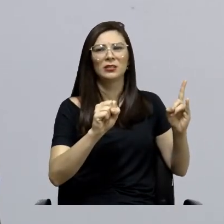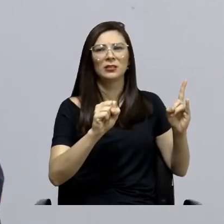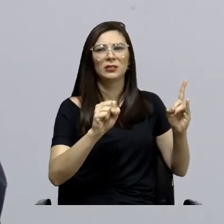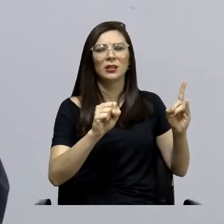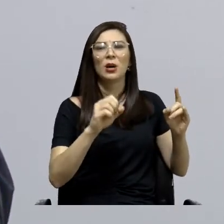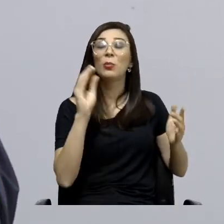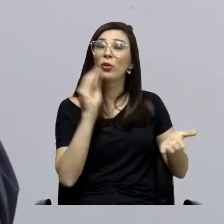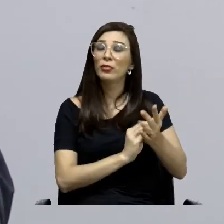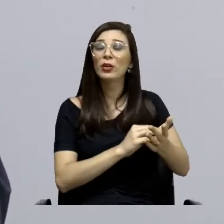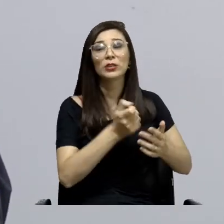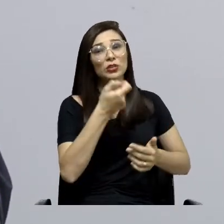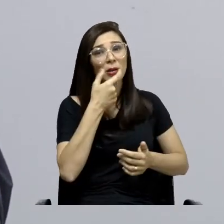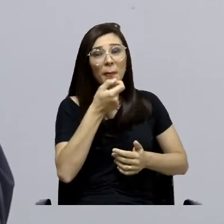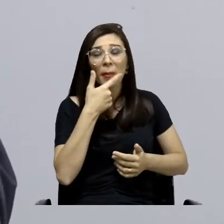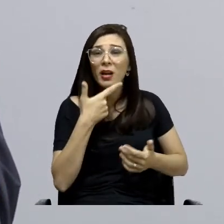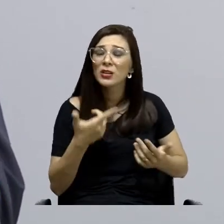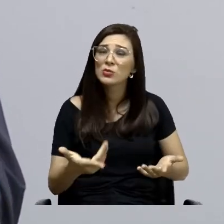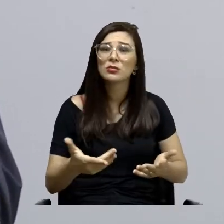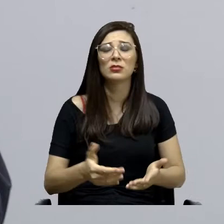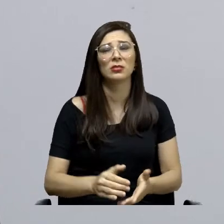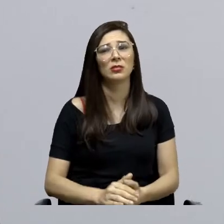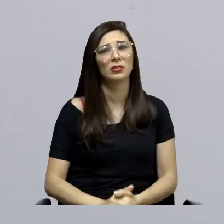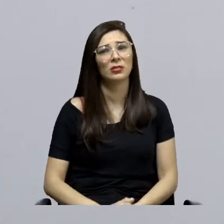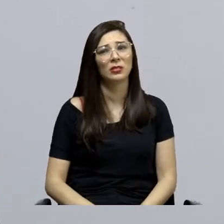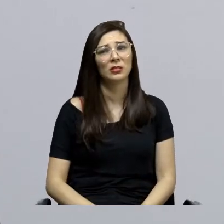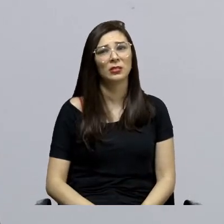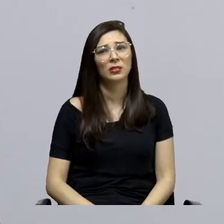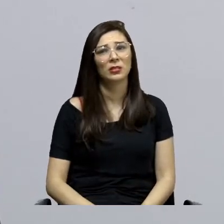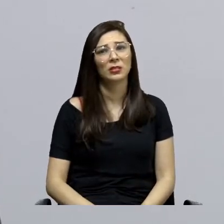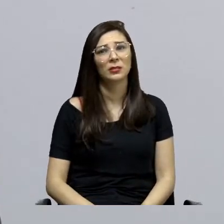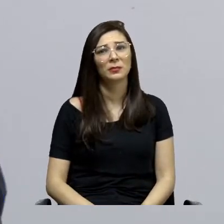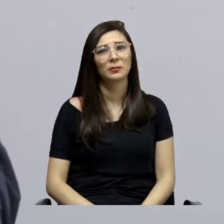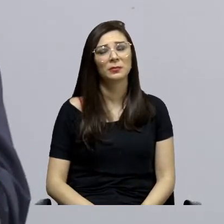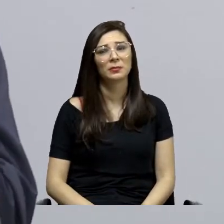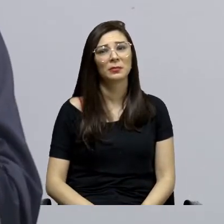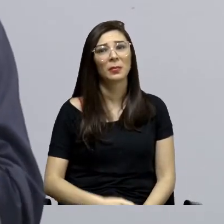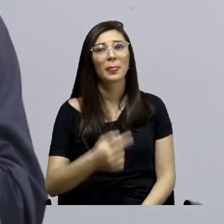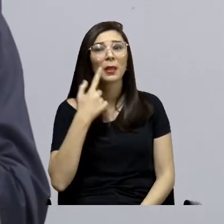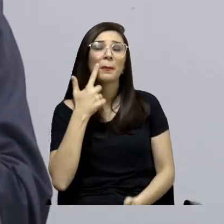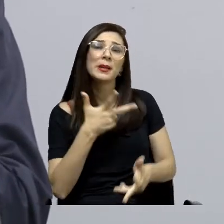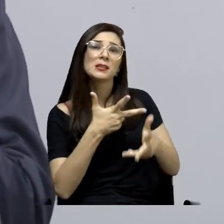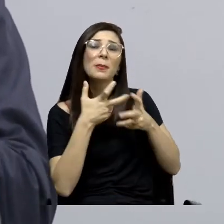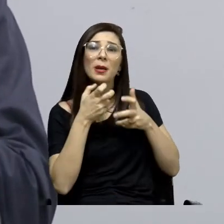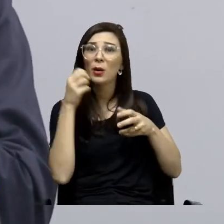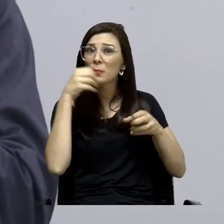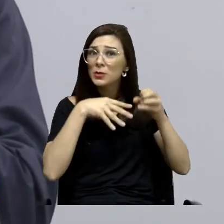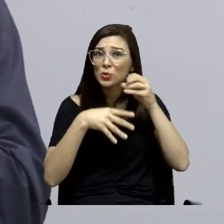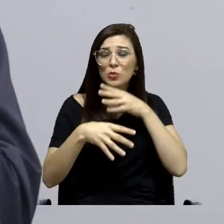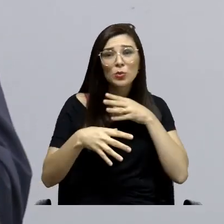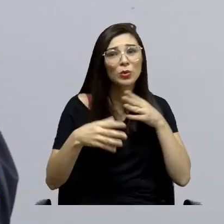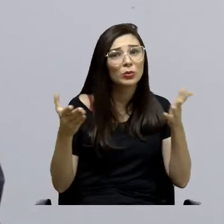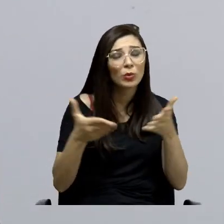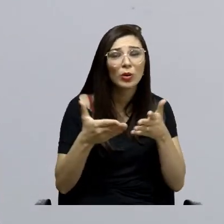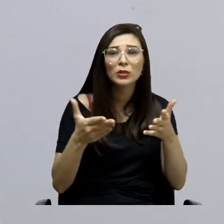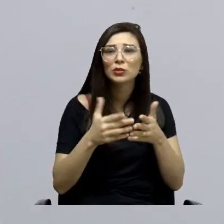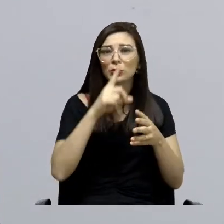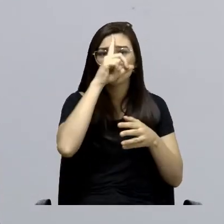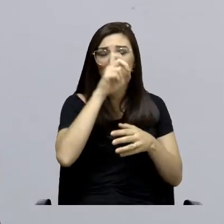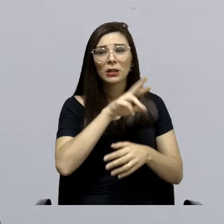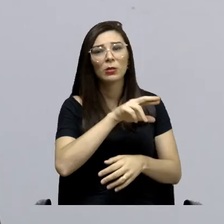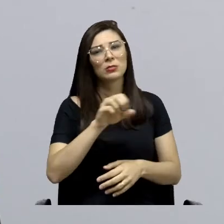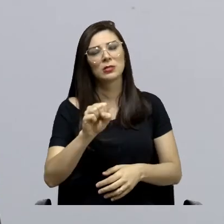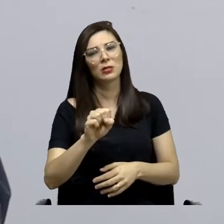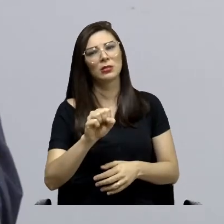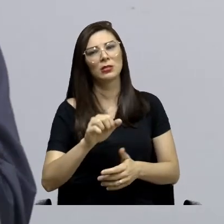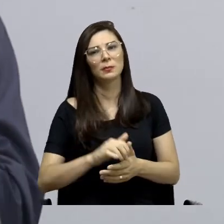Medicamento. Medicamento. Para você ver absurdo, que tal o Raul Sertão hoje? Então,